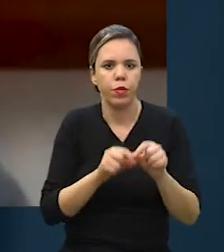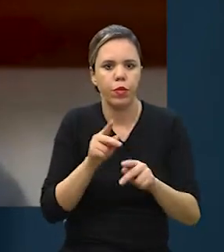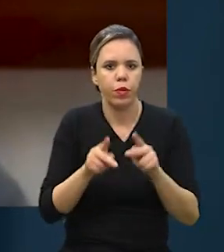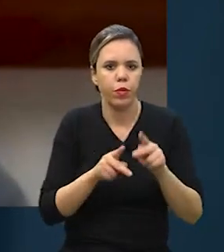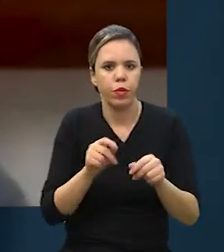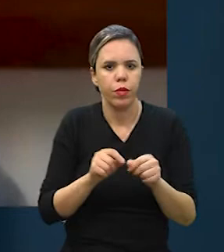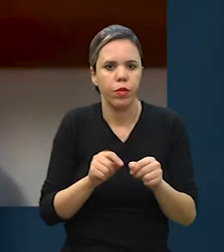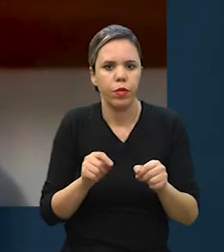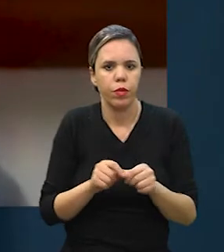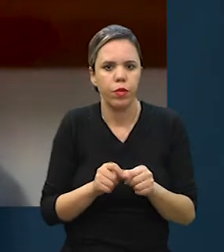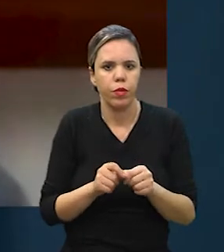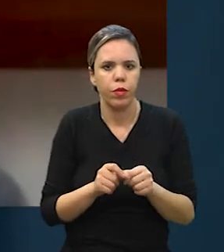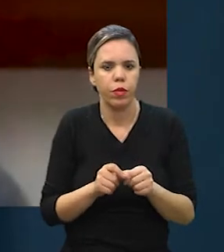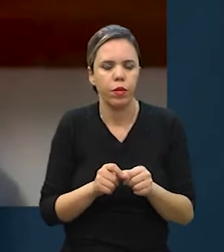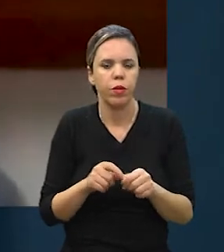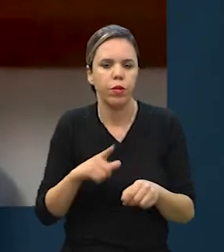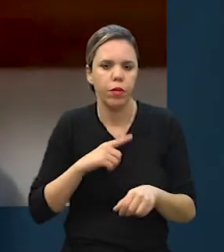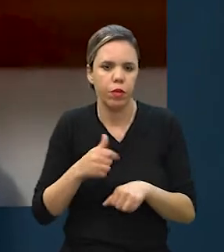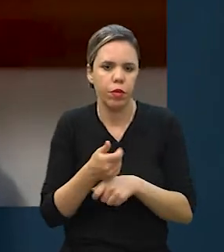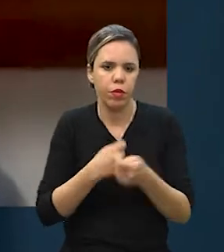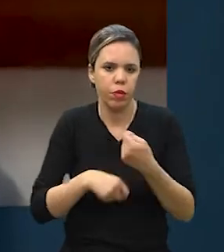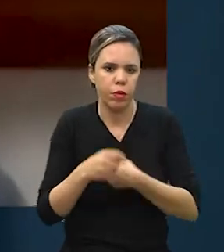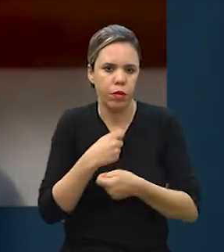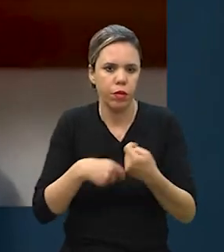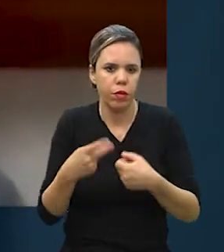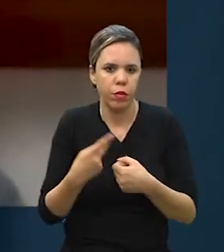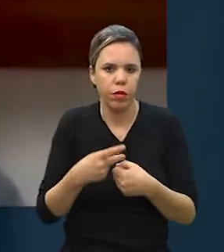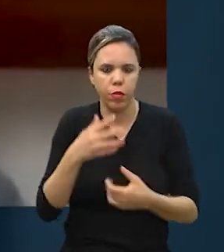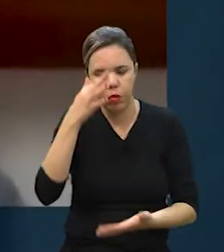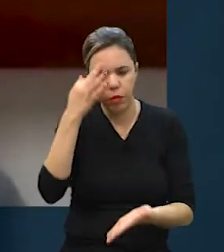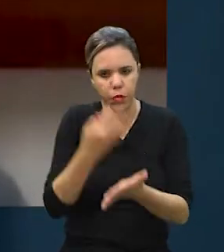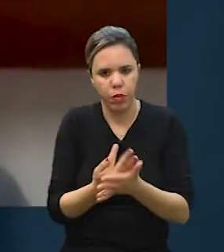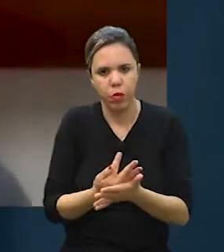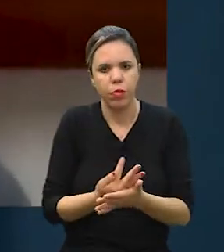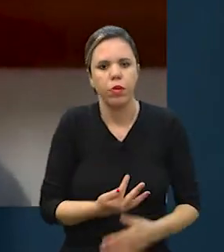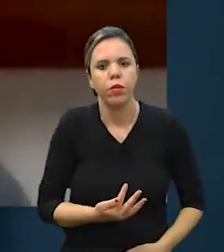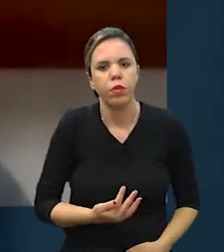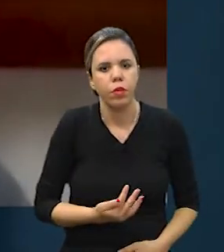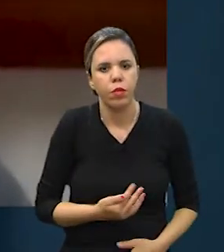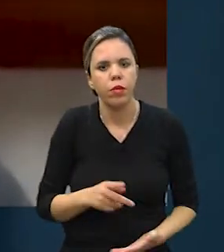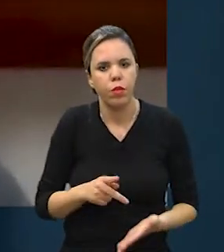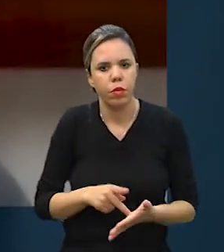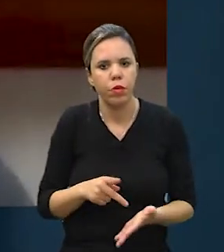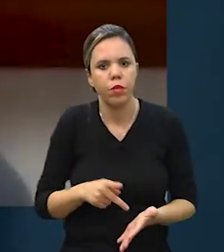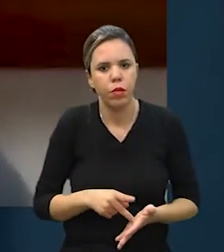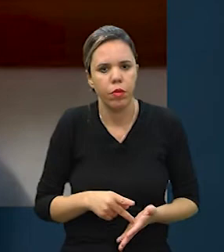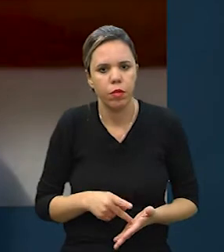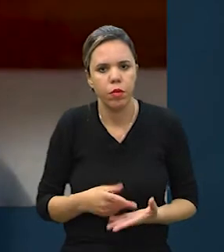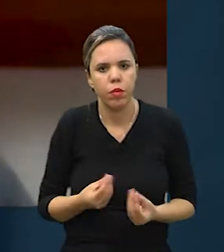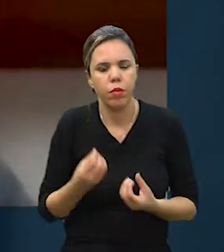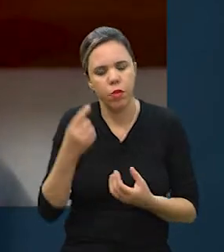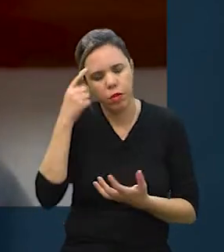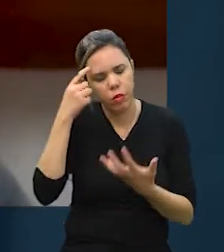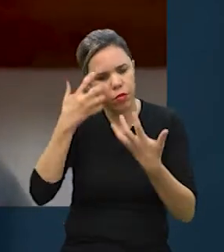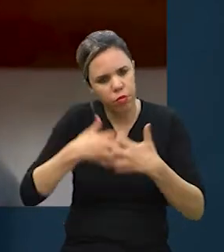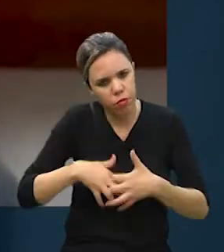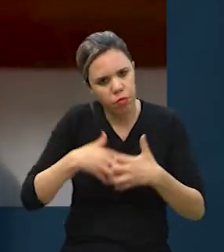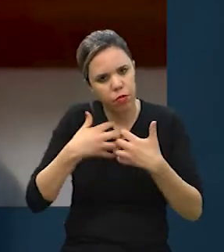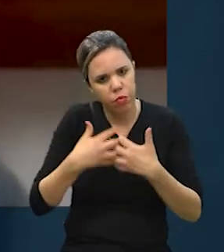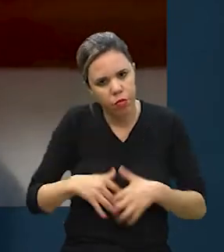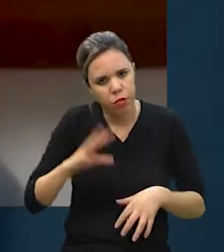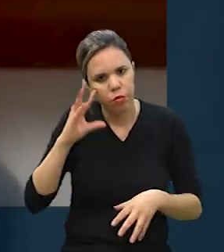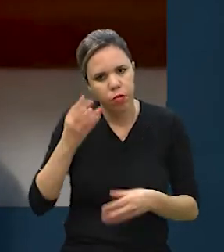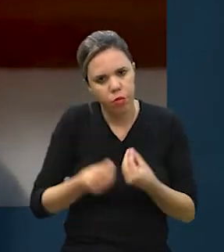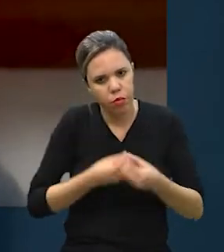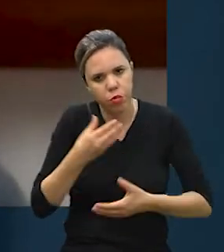dedo, tanto pelo know-how, quanto também pela confiança, né? Então, assim, foi realmente muito bem pensado